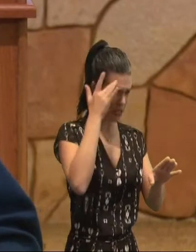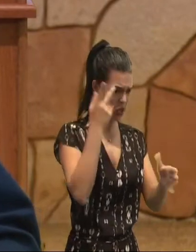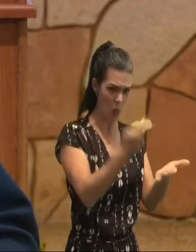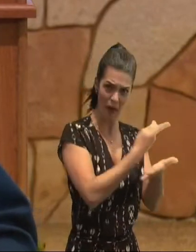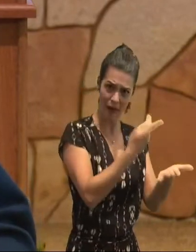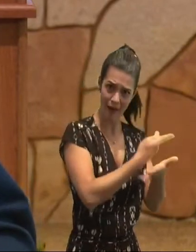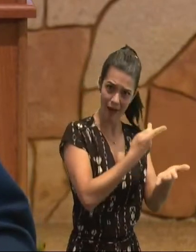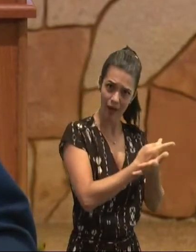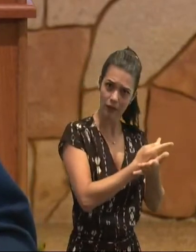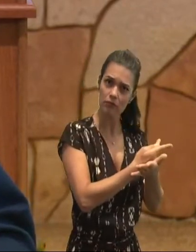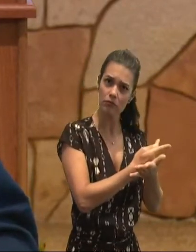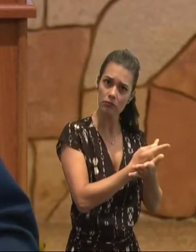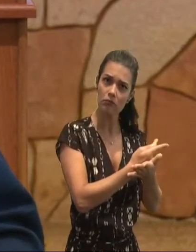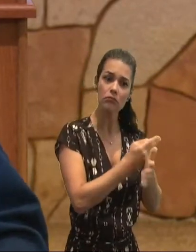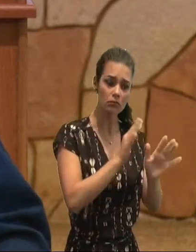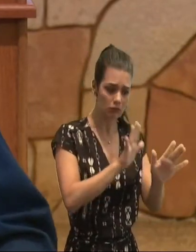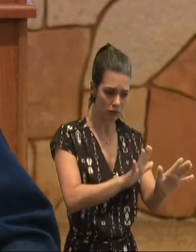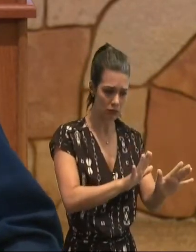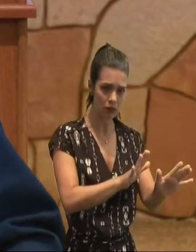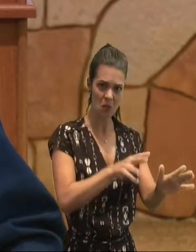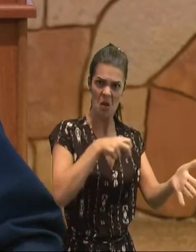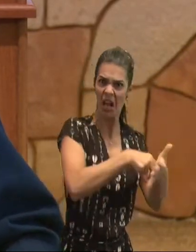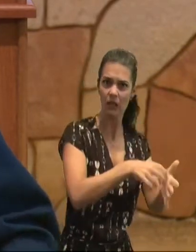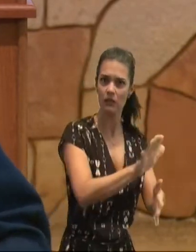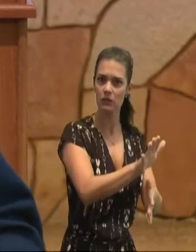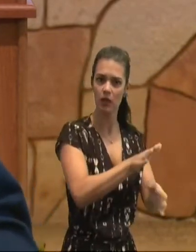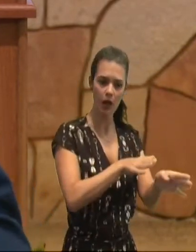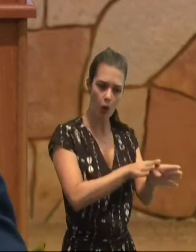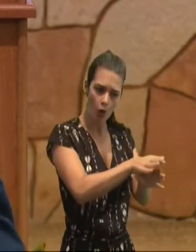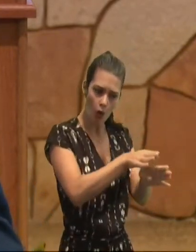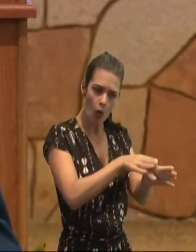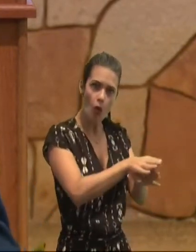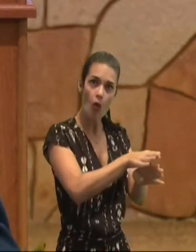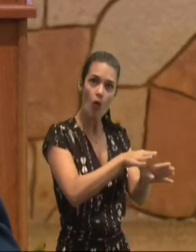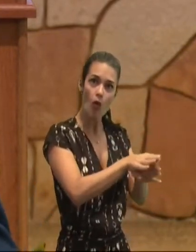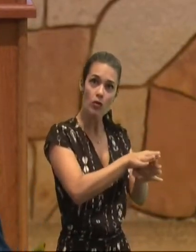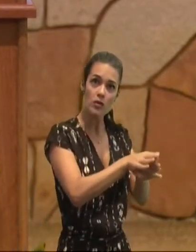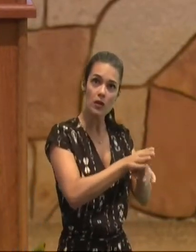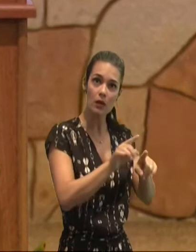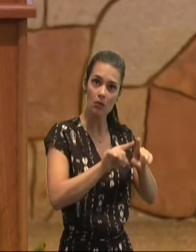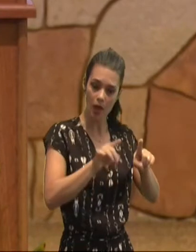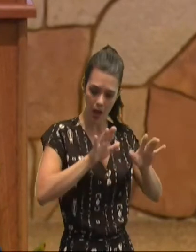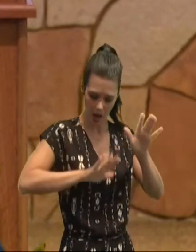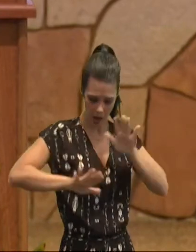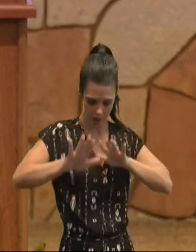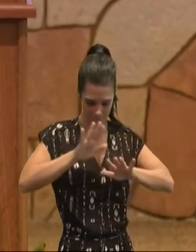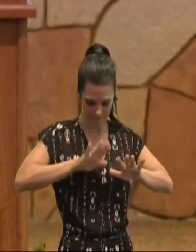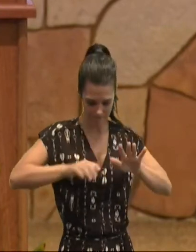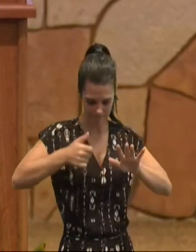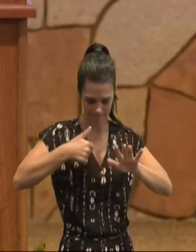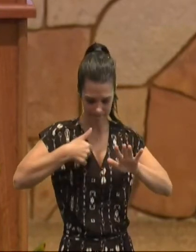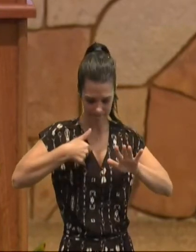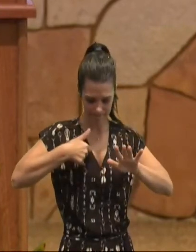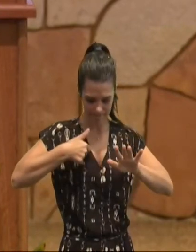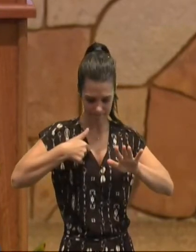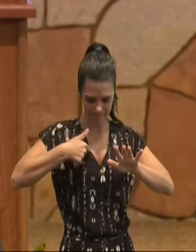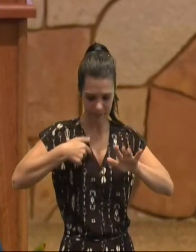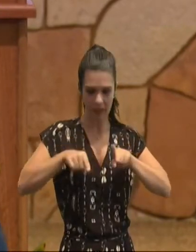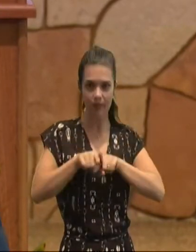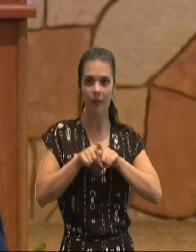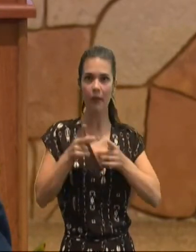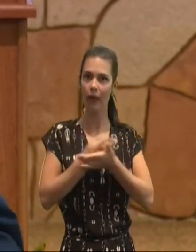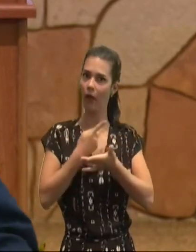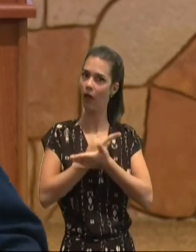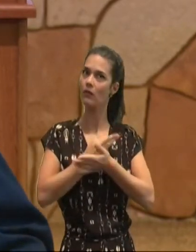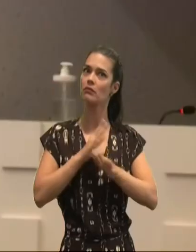brandura, e guarda-te, para que não sejas, também, tentado, nós vamos auxiliar, o irmão, que está em erro,